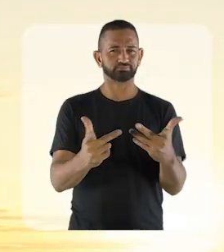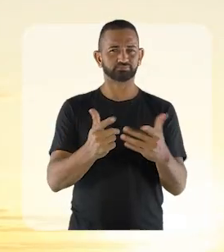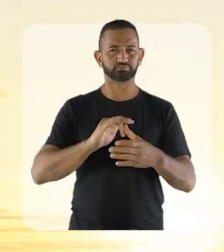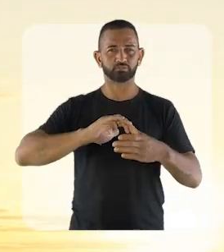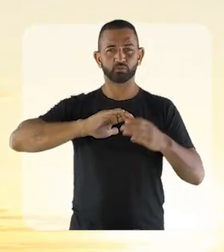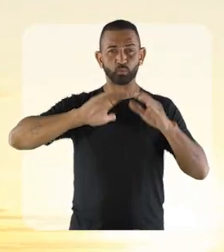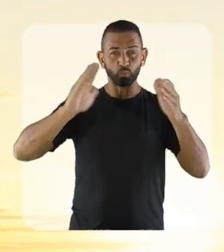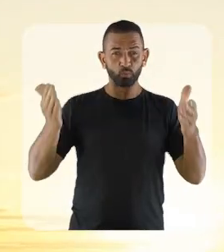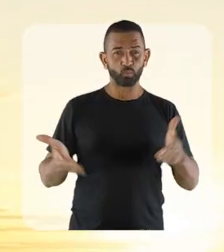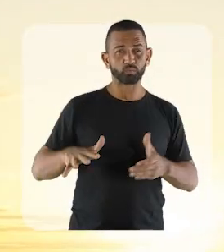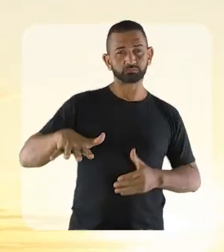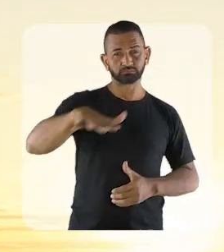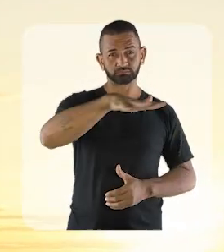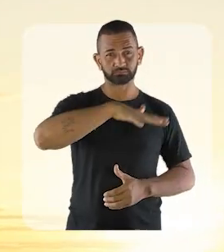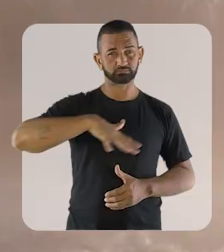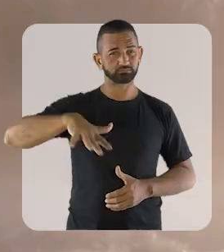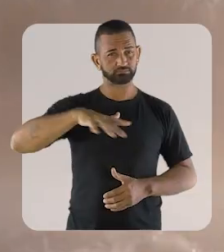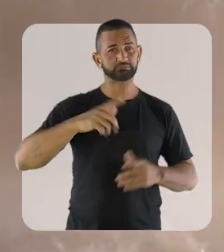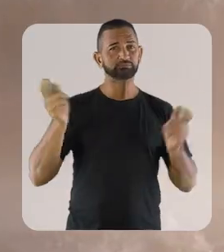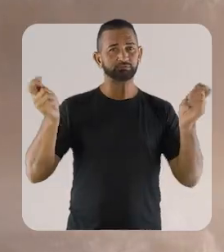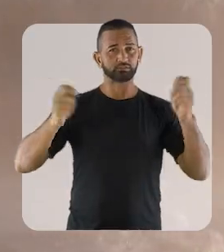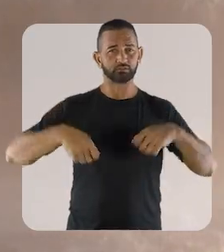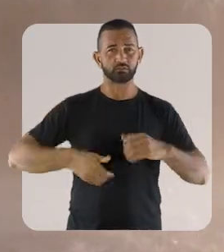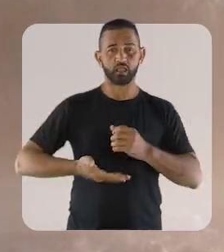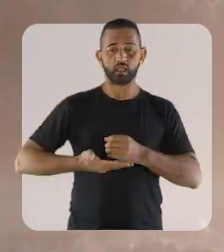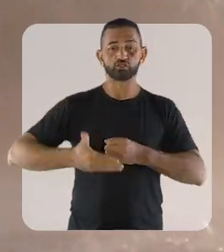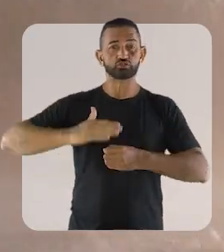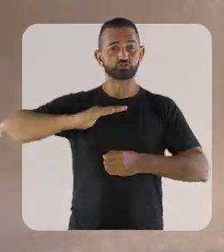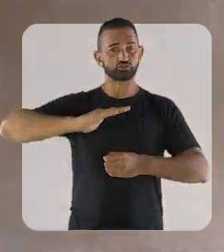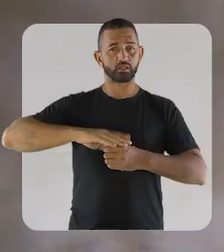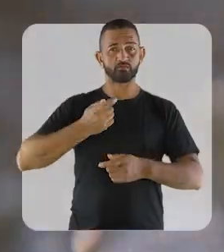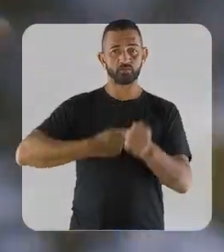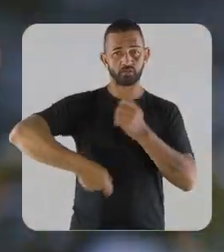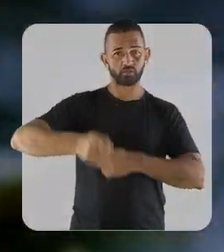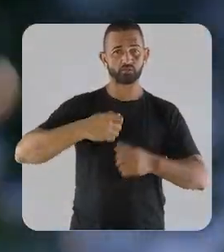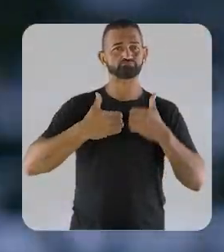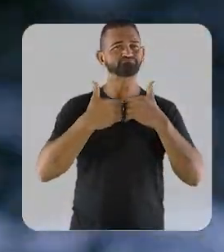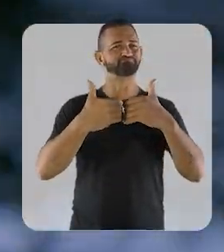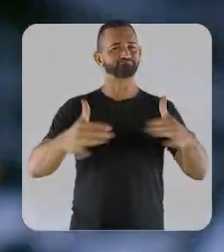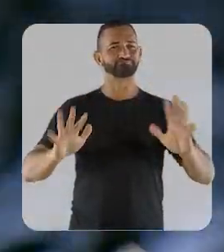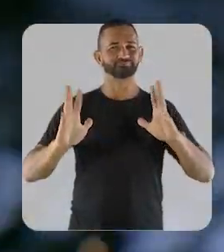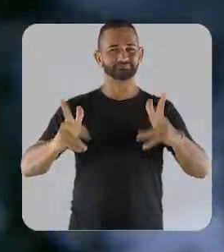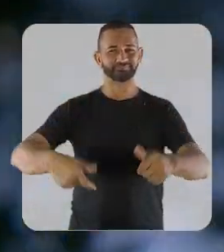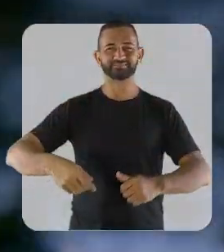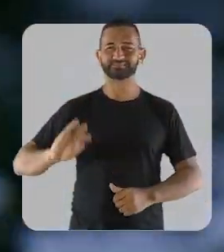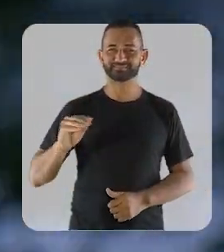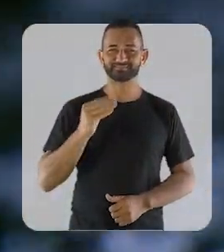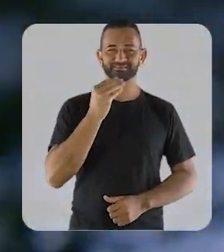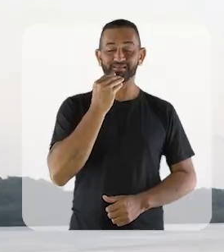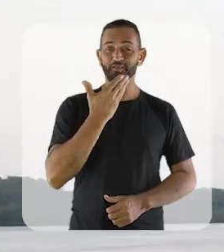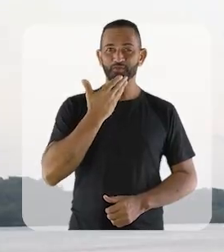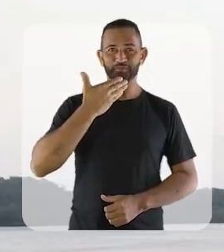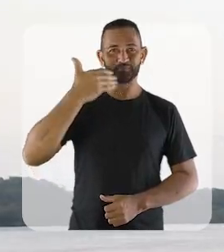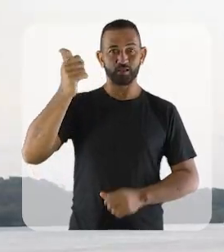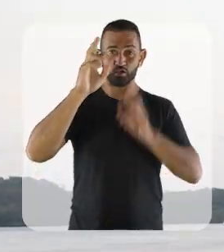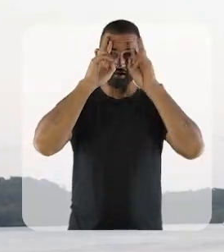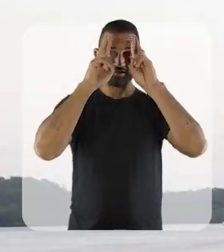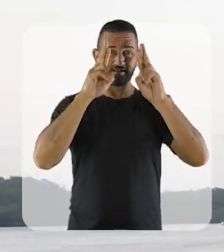favorável para o crescimento econômico e sustentável, abrindo oportunidades para todos. E o que é melhor,